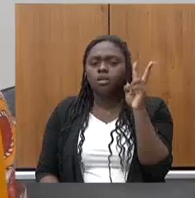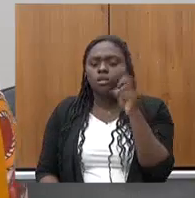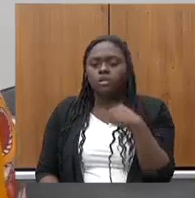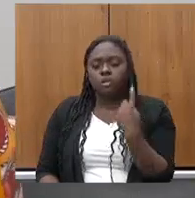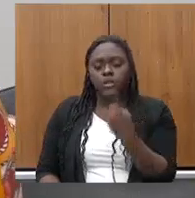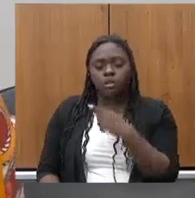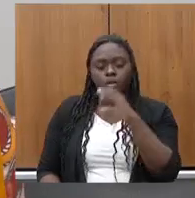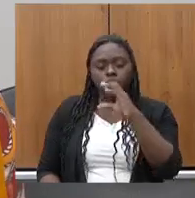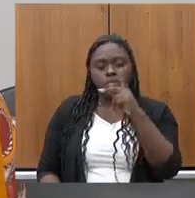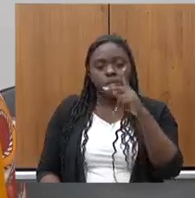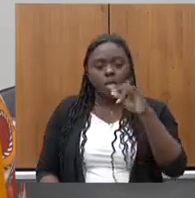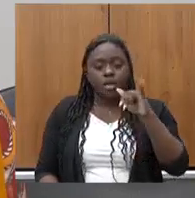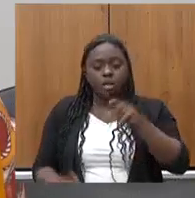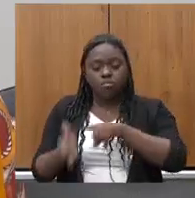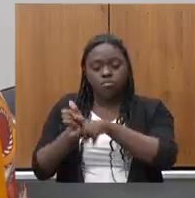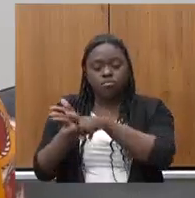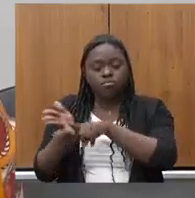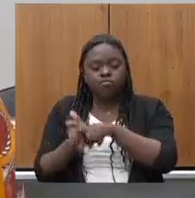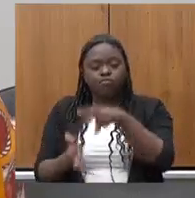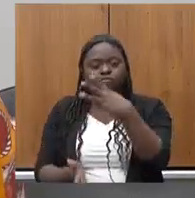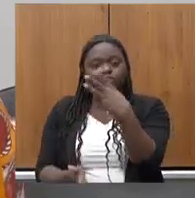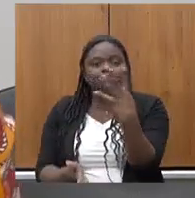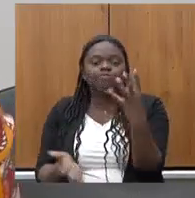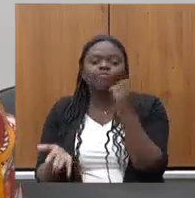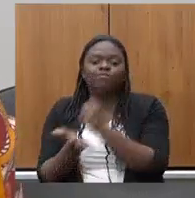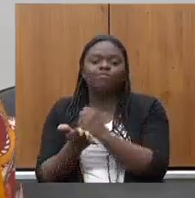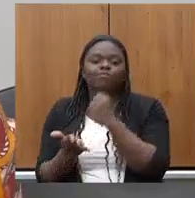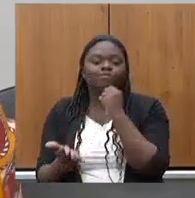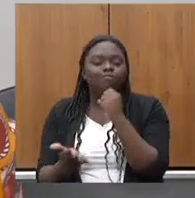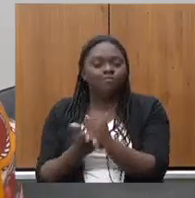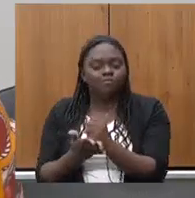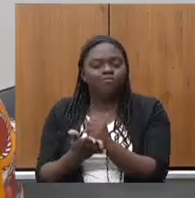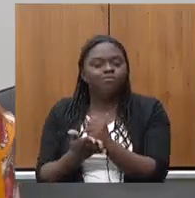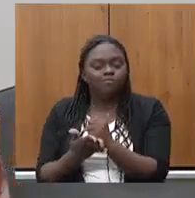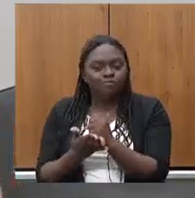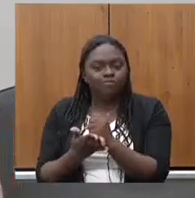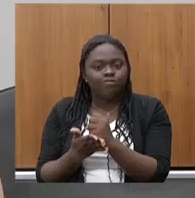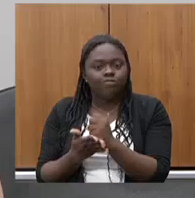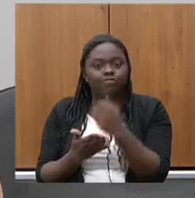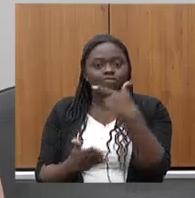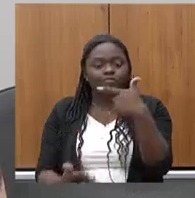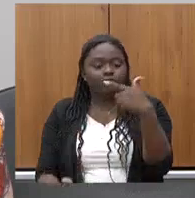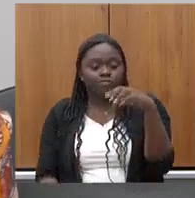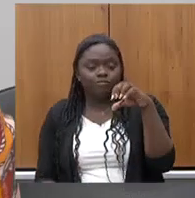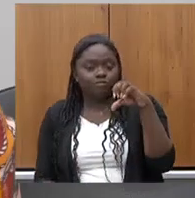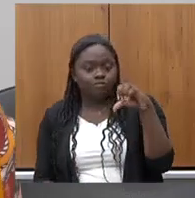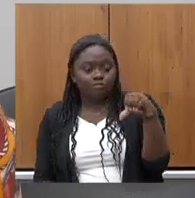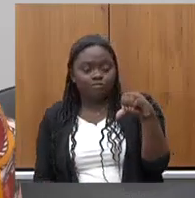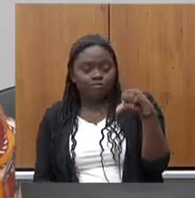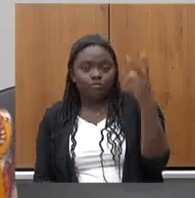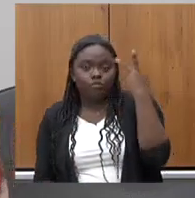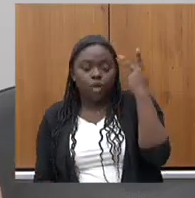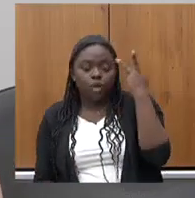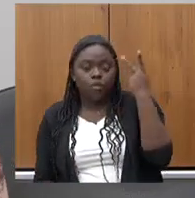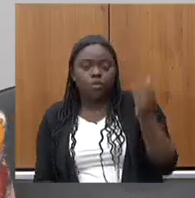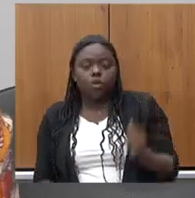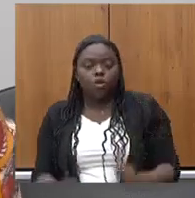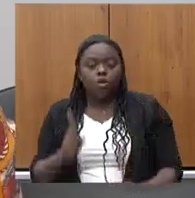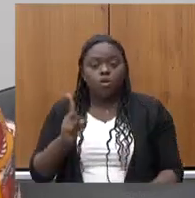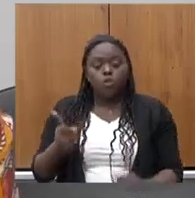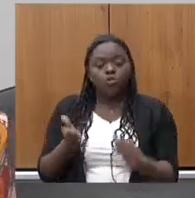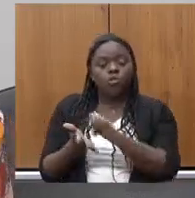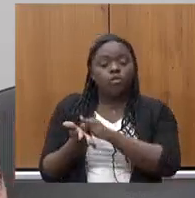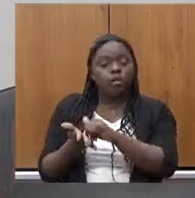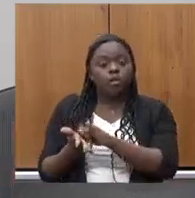CPI investigamos 34 contratos sem licitação 29 de São Paulo um de Nova